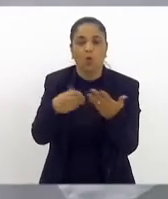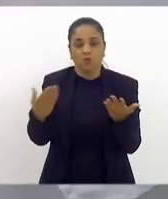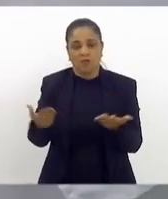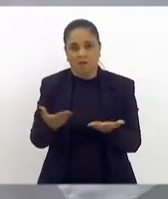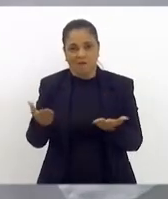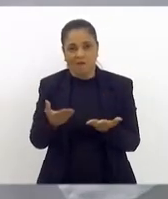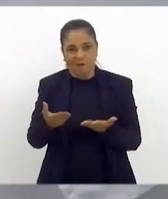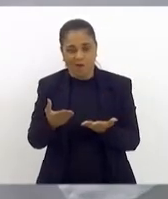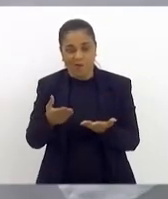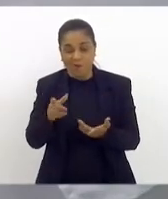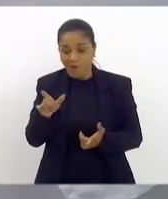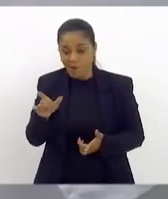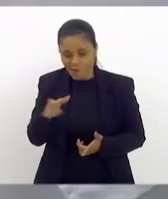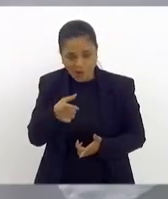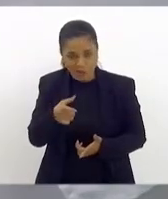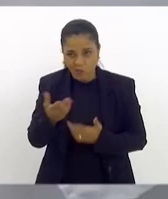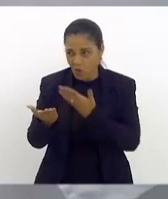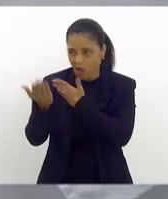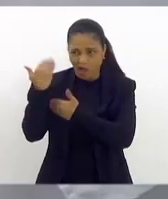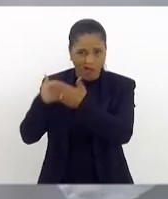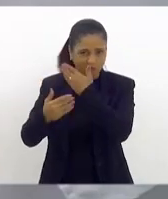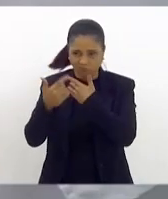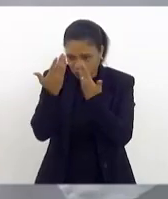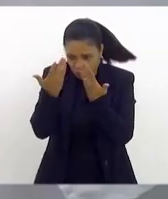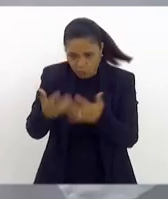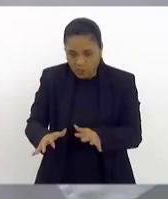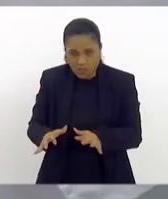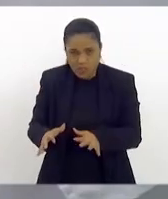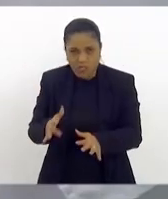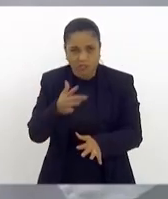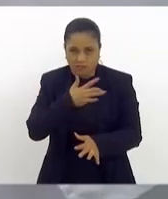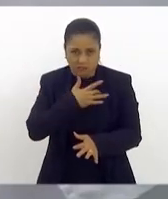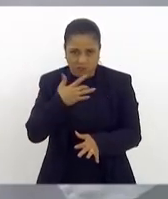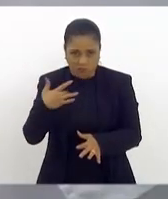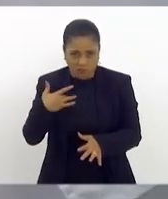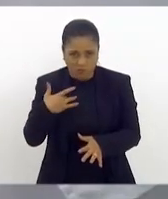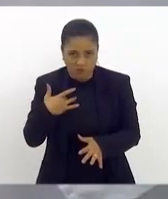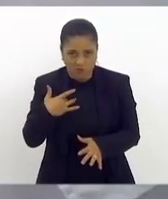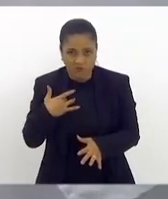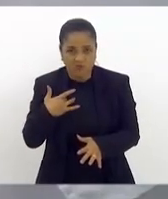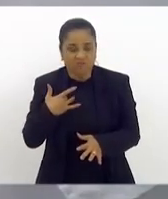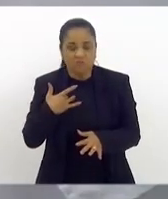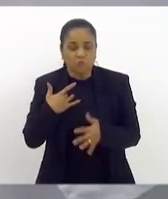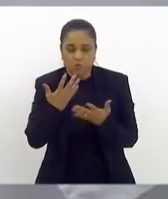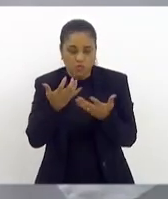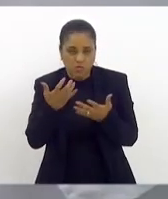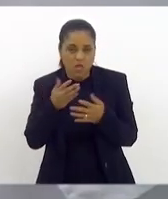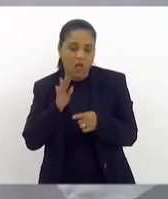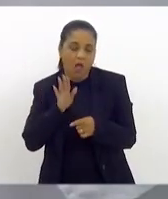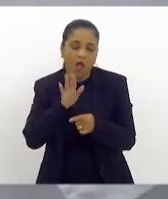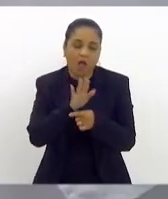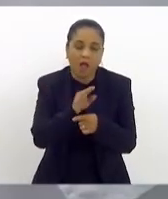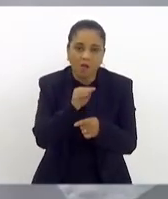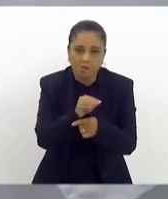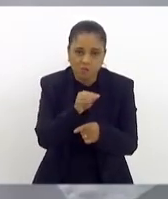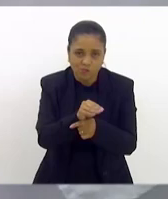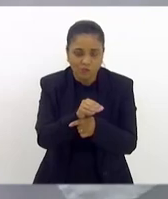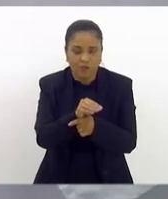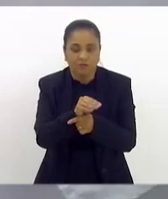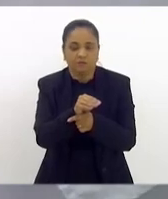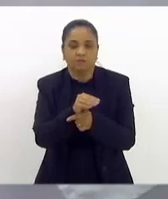que não queriam assistir o tratamento às pessoas com autismo, mas